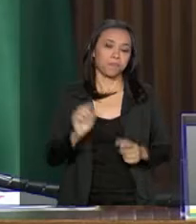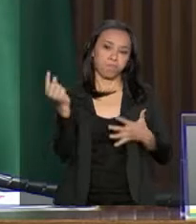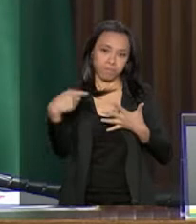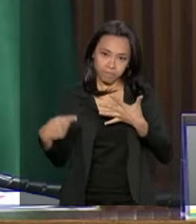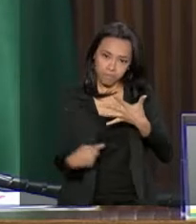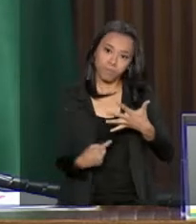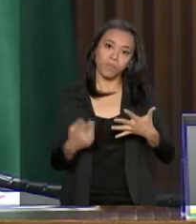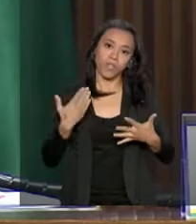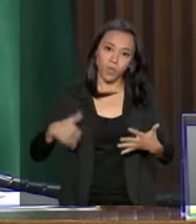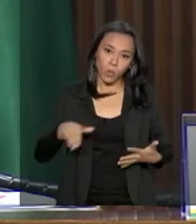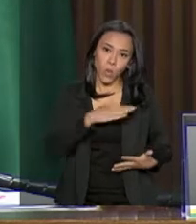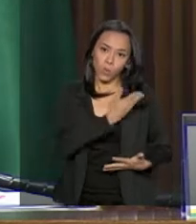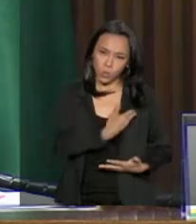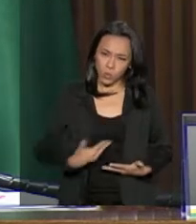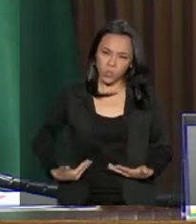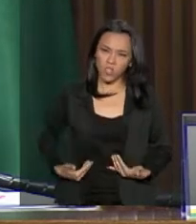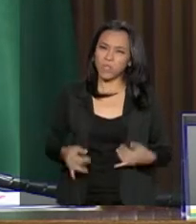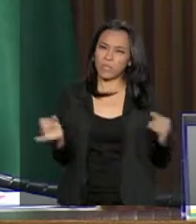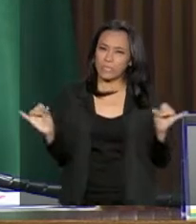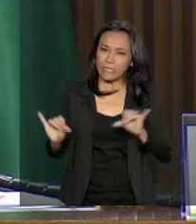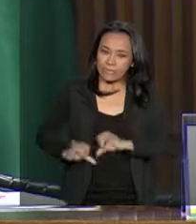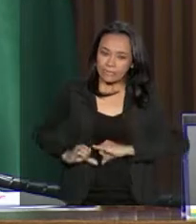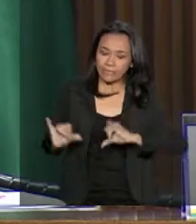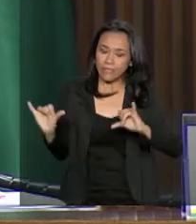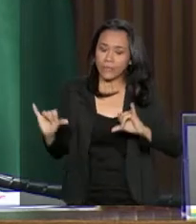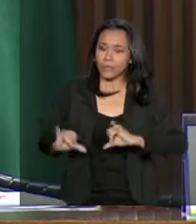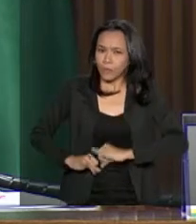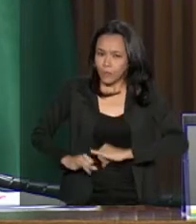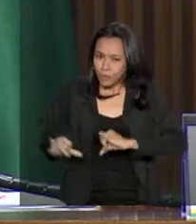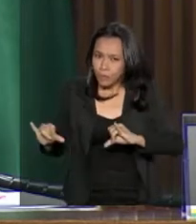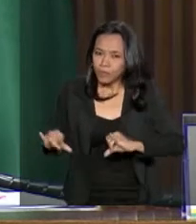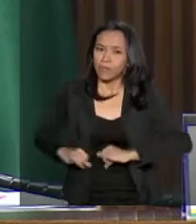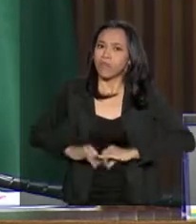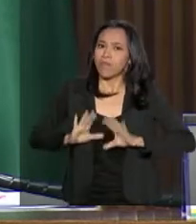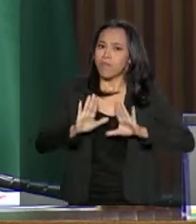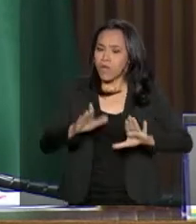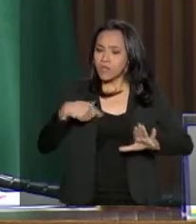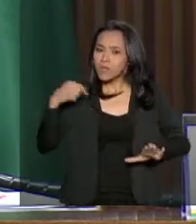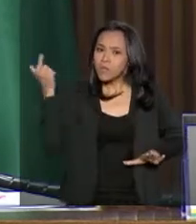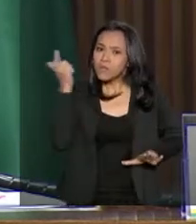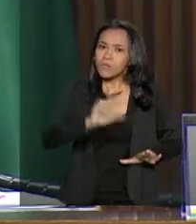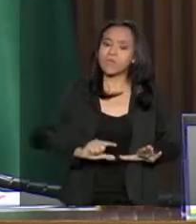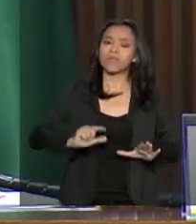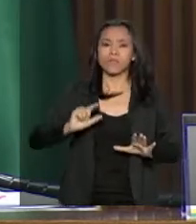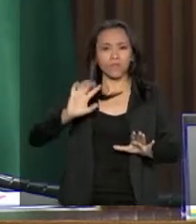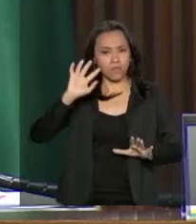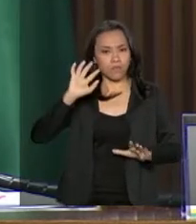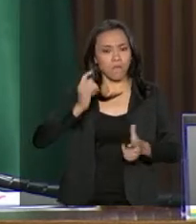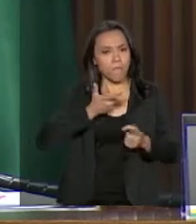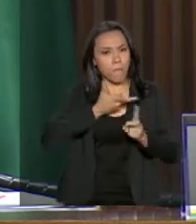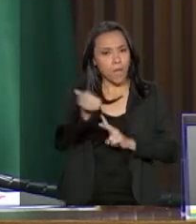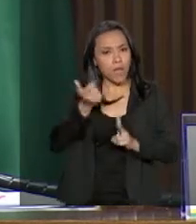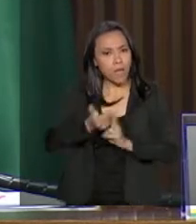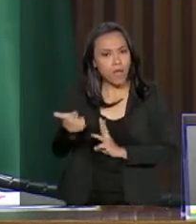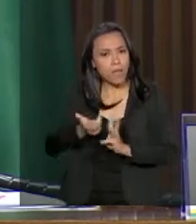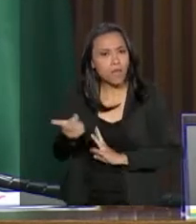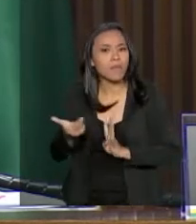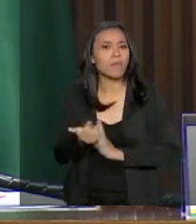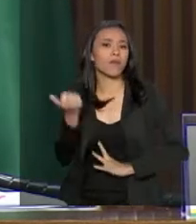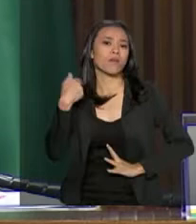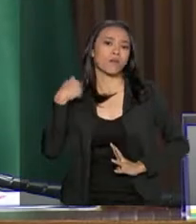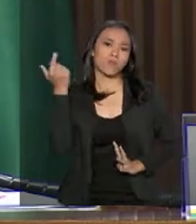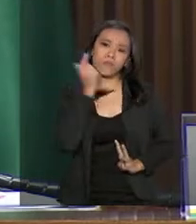o nosso governo sofreu a beça, mas convenhamos, nós conseguimos enfrentar. E este enfrentamento é um dado